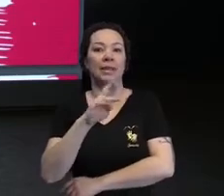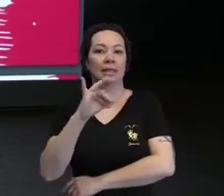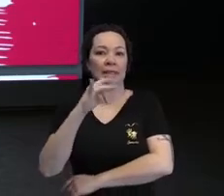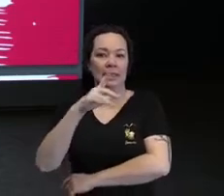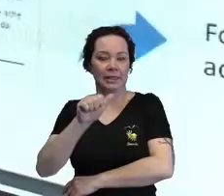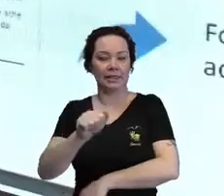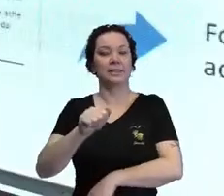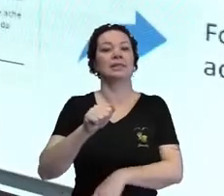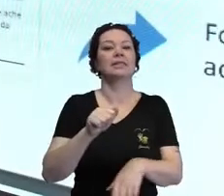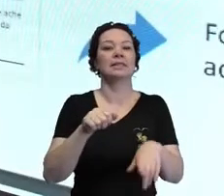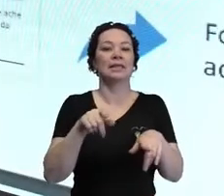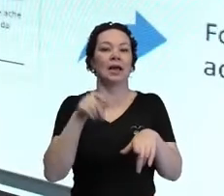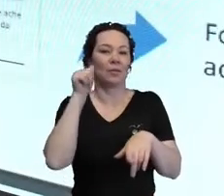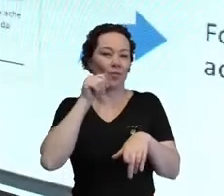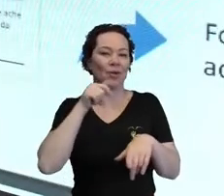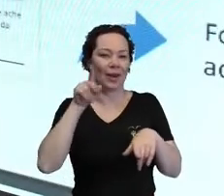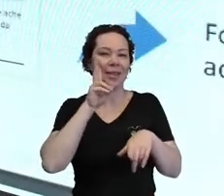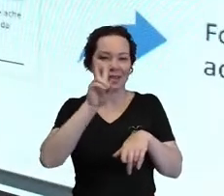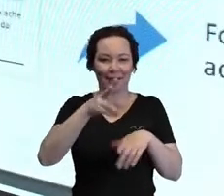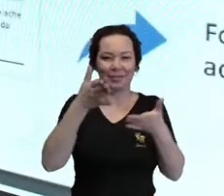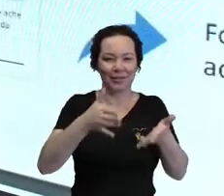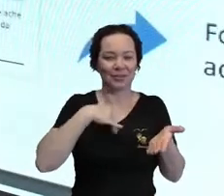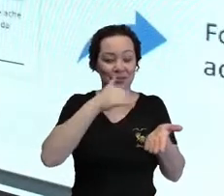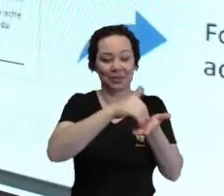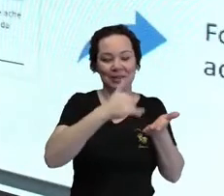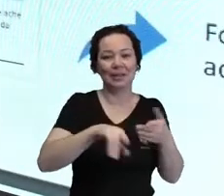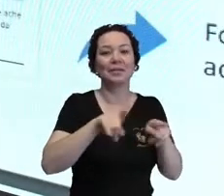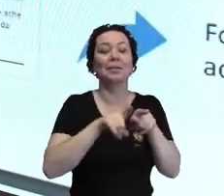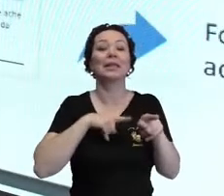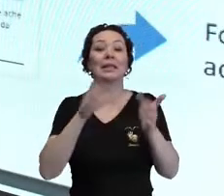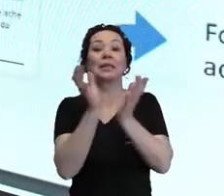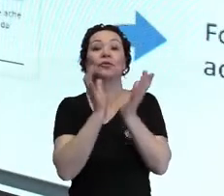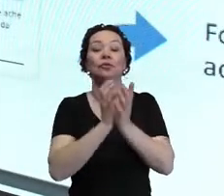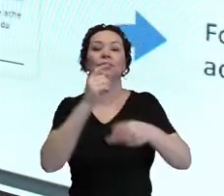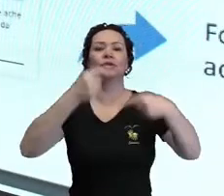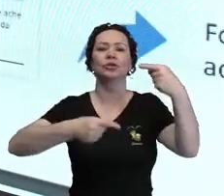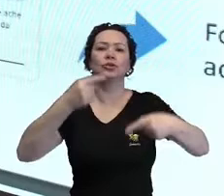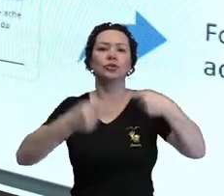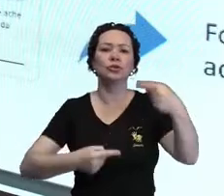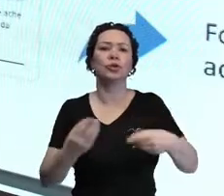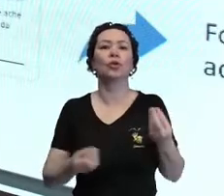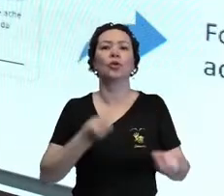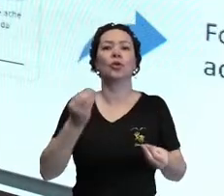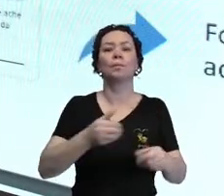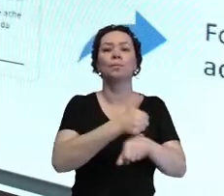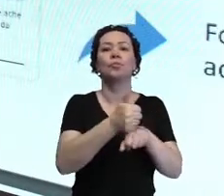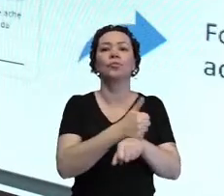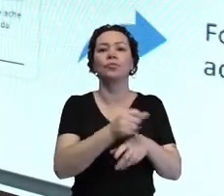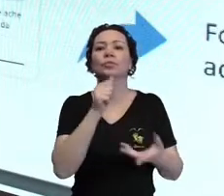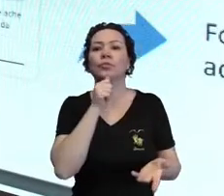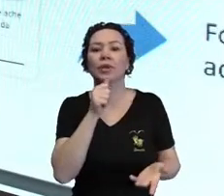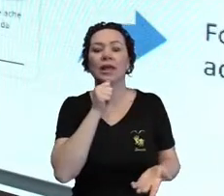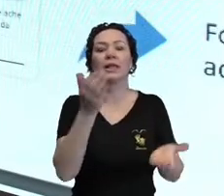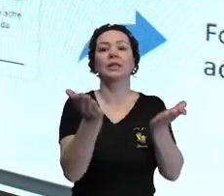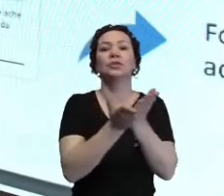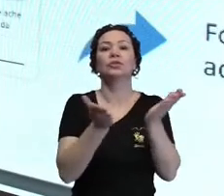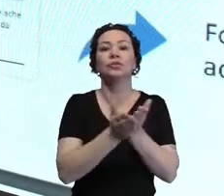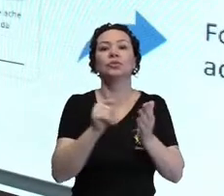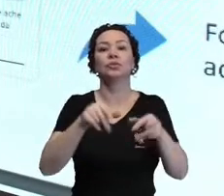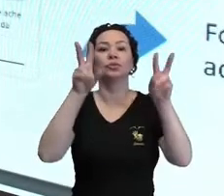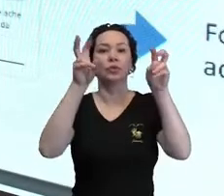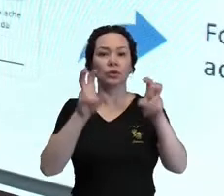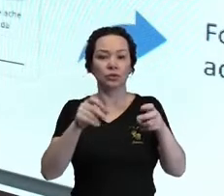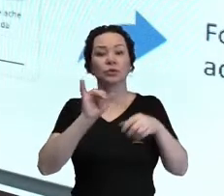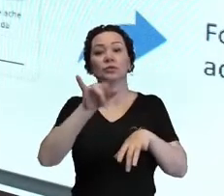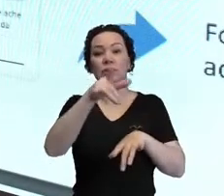assistindo aqui, a gente tem um grupo onde a gente discute, são poucos profissionais ainda que estudam sobre esse assunto.